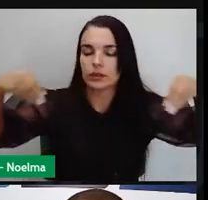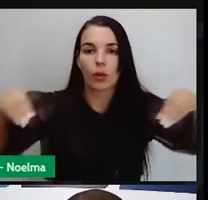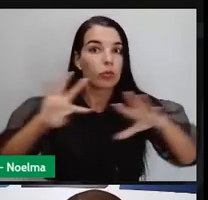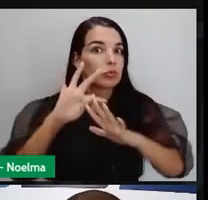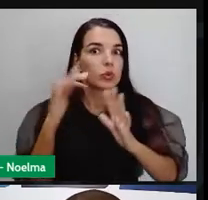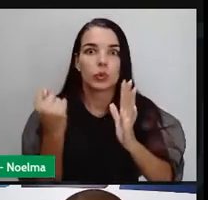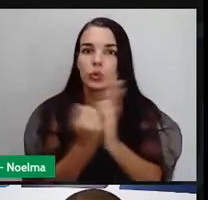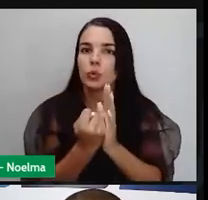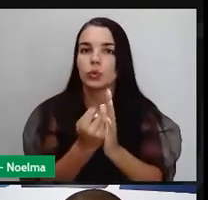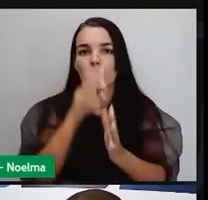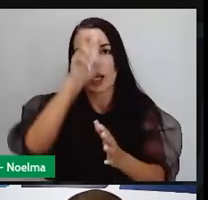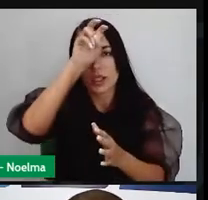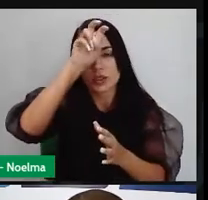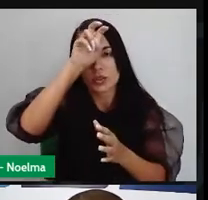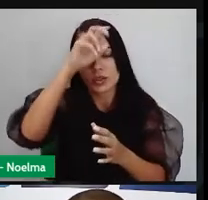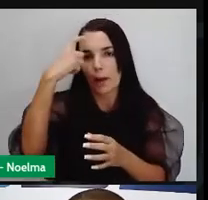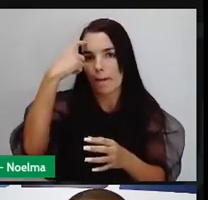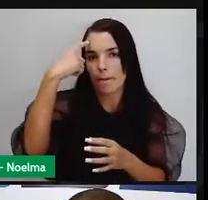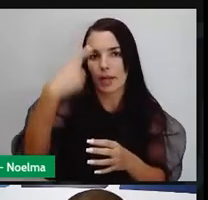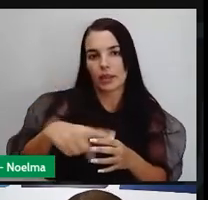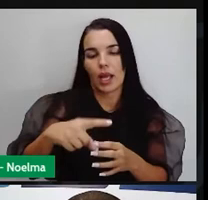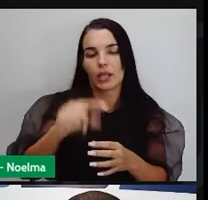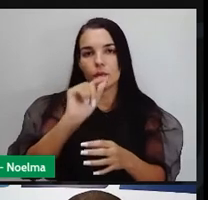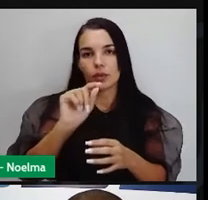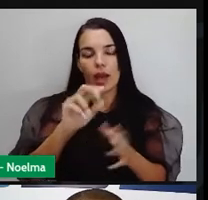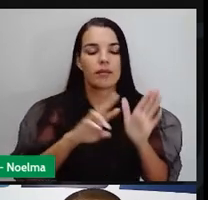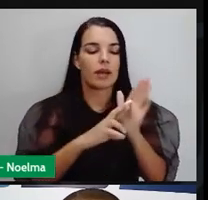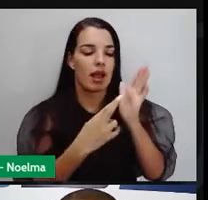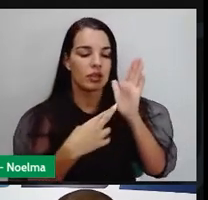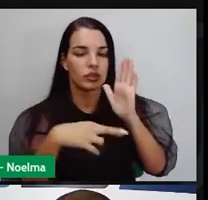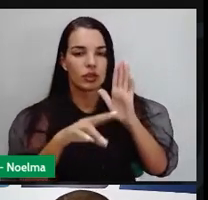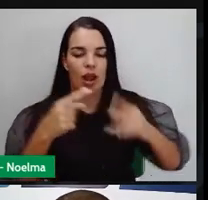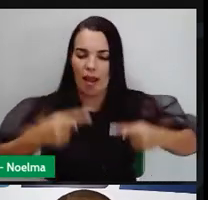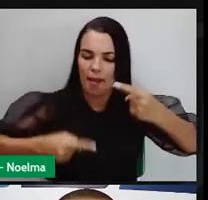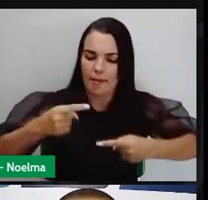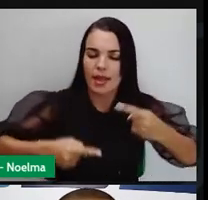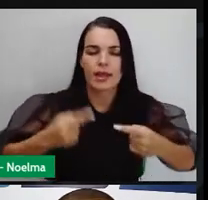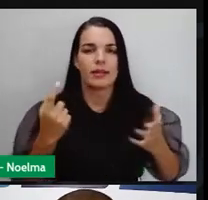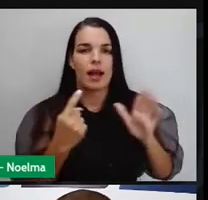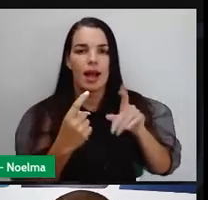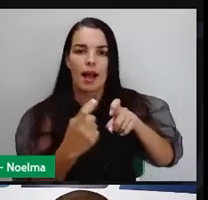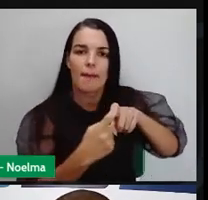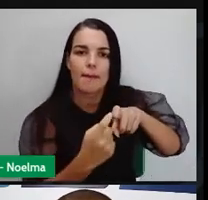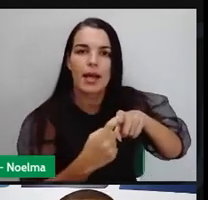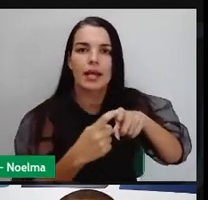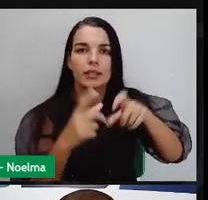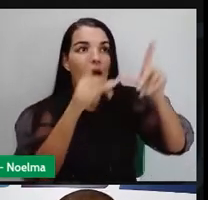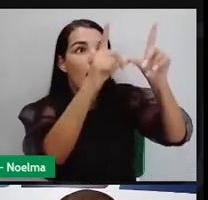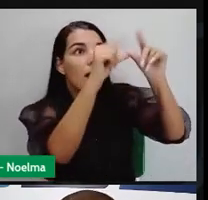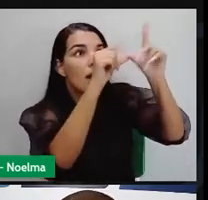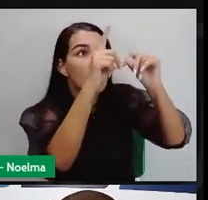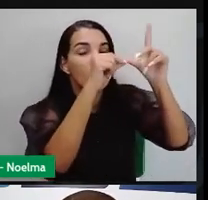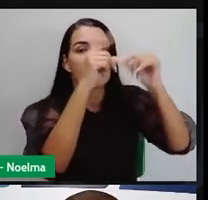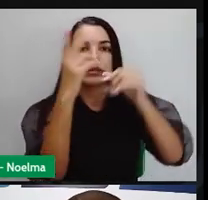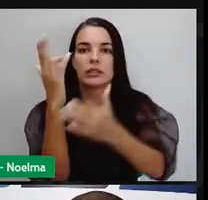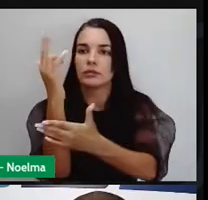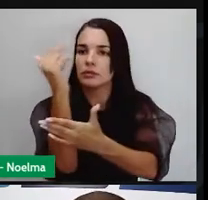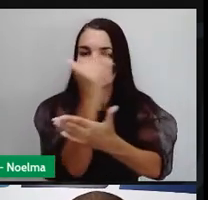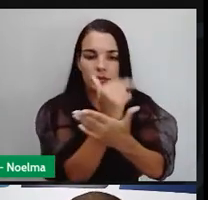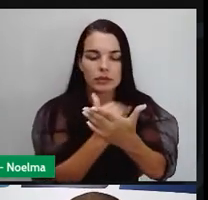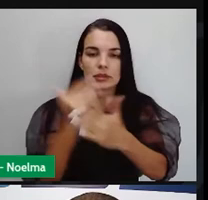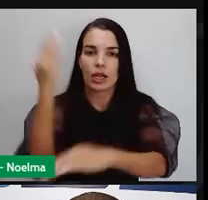era determinado pela vida espiritual. A política, a medicina, a astronomia, a arquitetura.